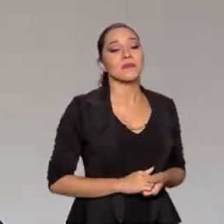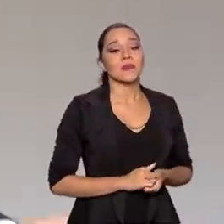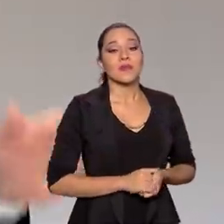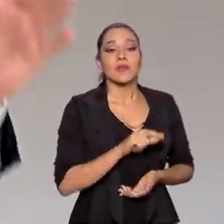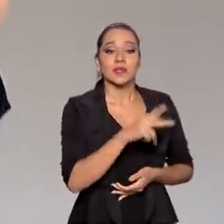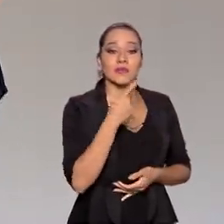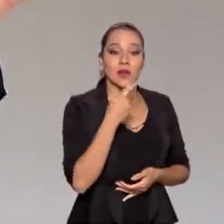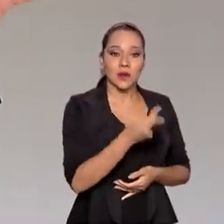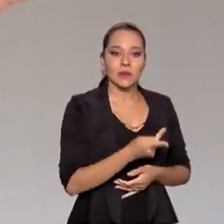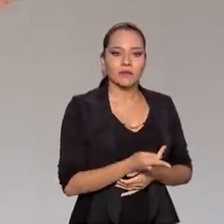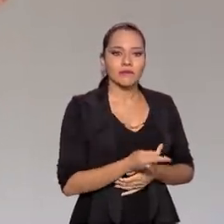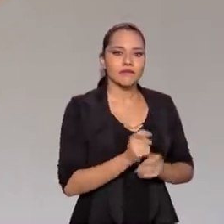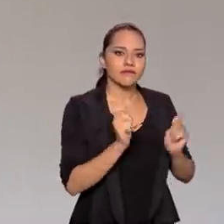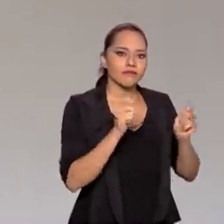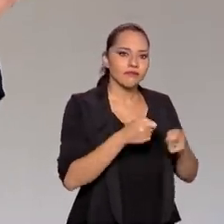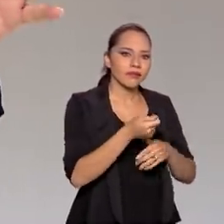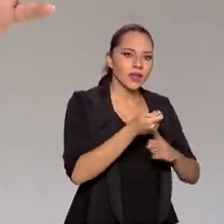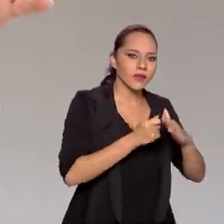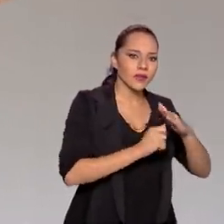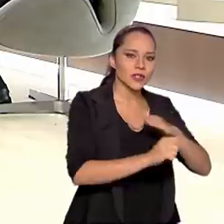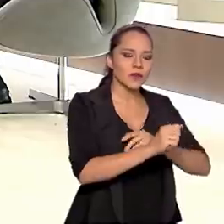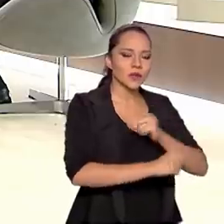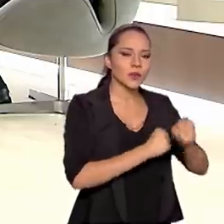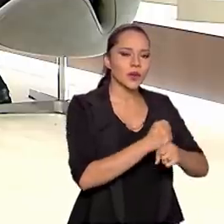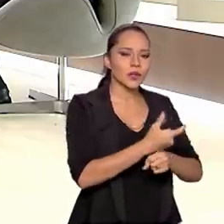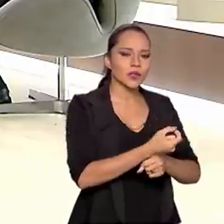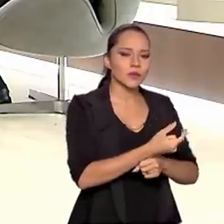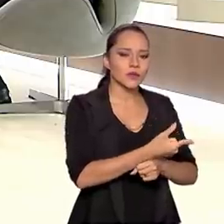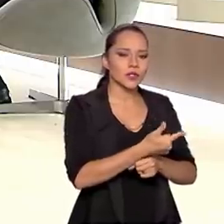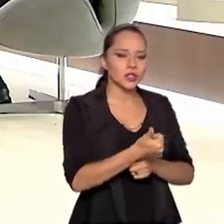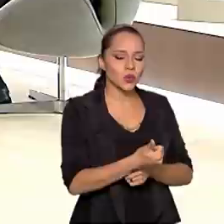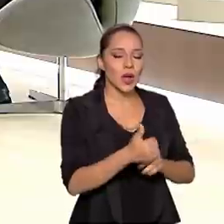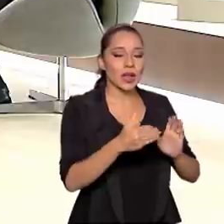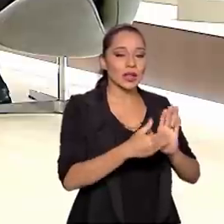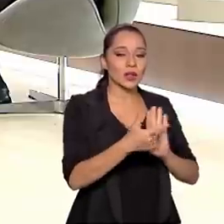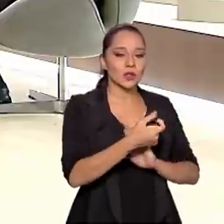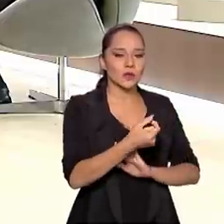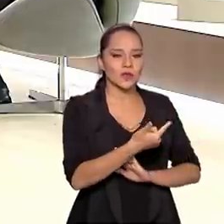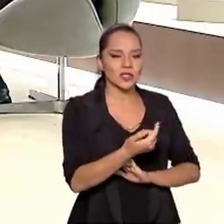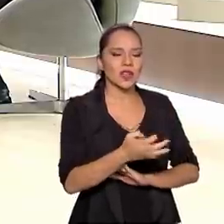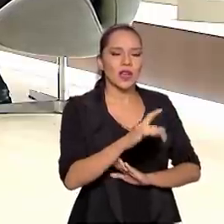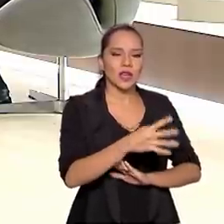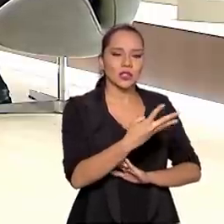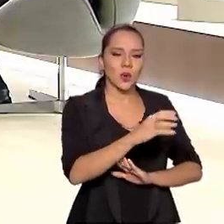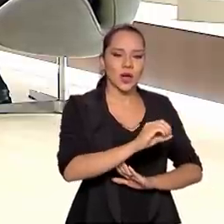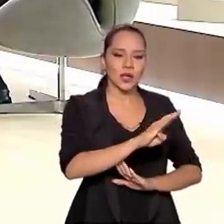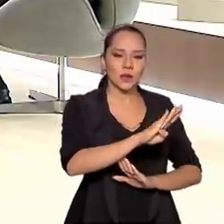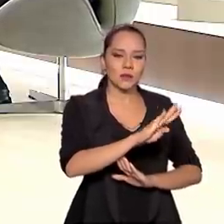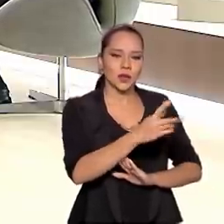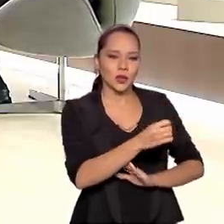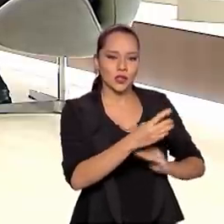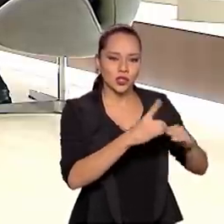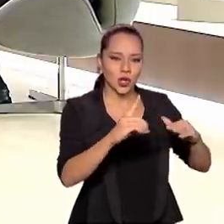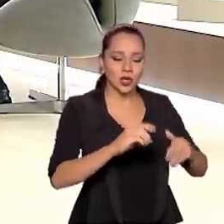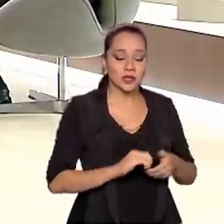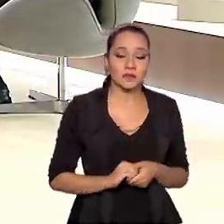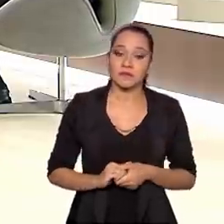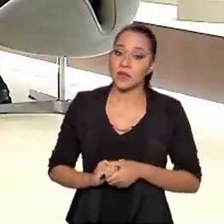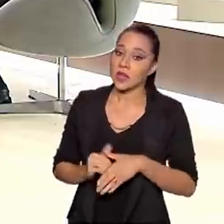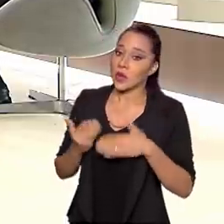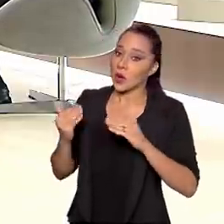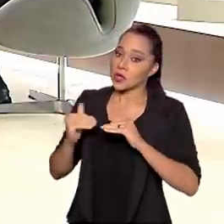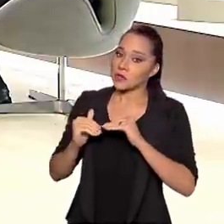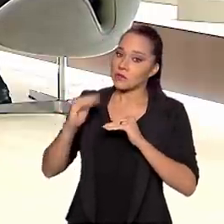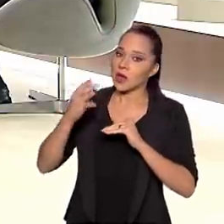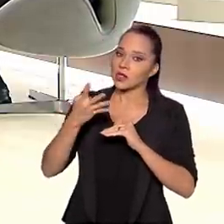O senhor falou que a previsão de investimentos de 2021 a 2025 é de 40 bilhões de dólares no setor. Nós estimamos ser